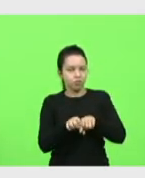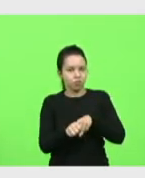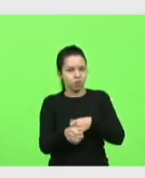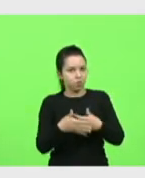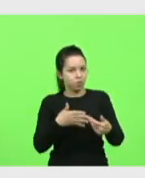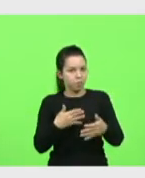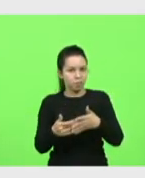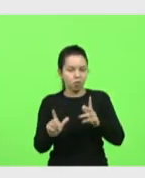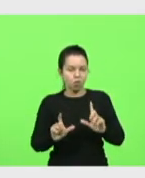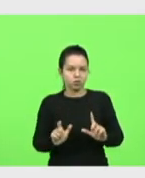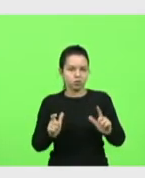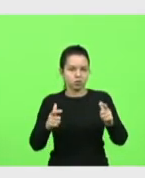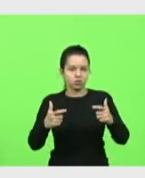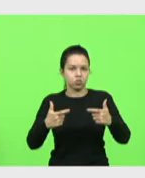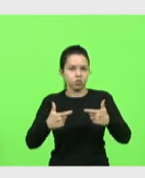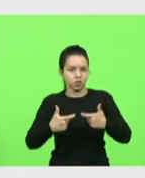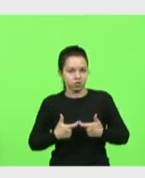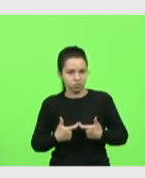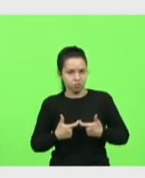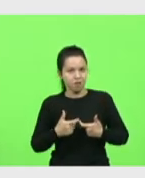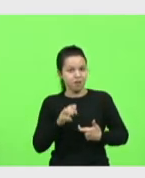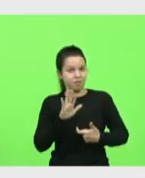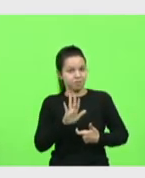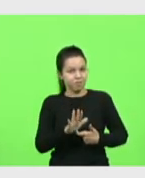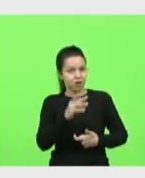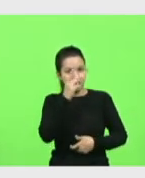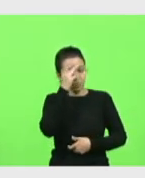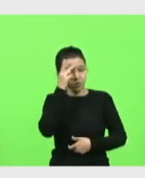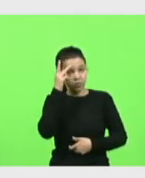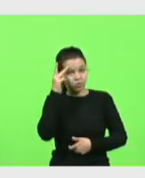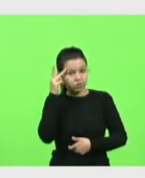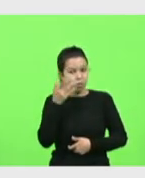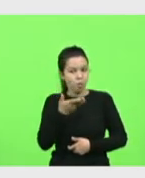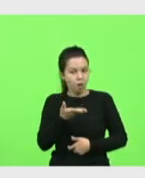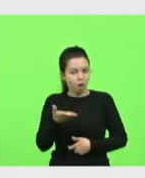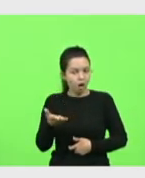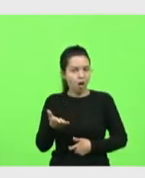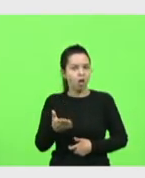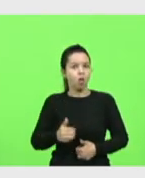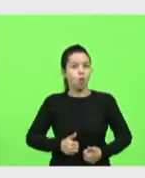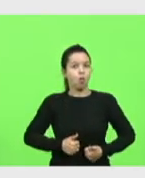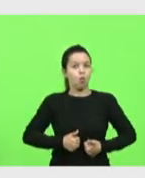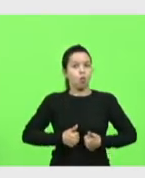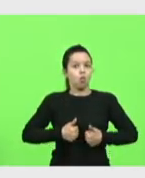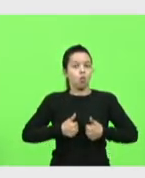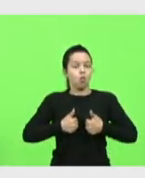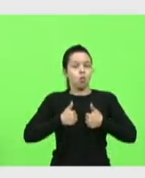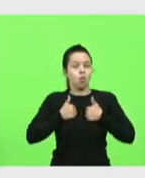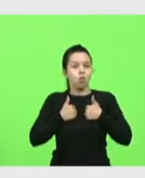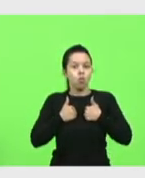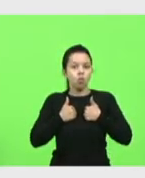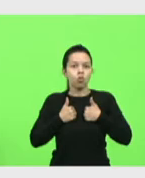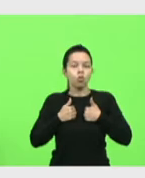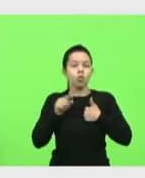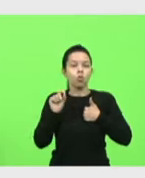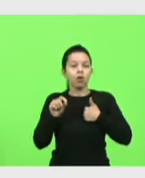sexualidade mas esse pessoal eles gostam de ter orgulho daquilo que eles fazem dentro de um quarto